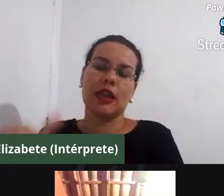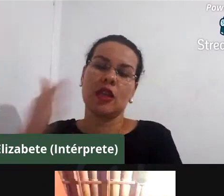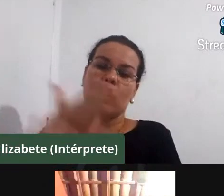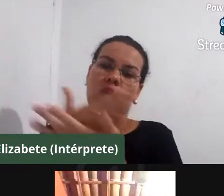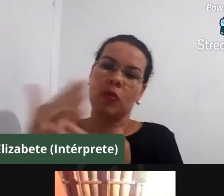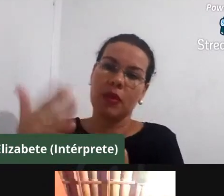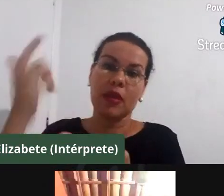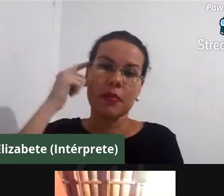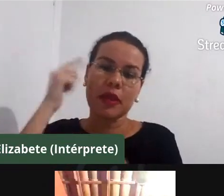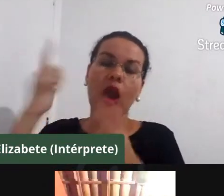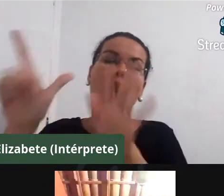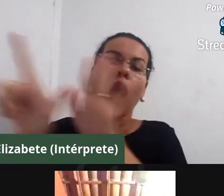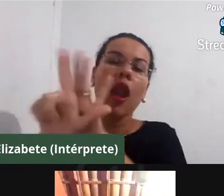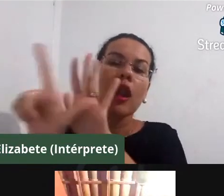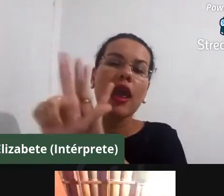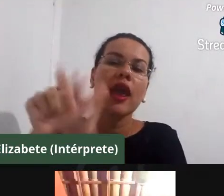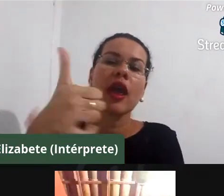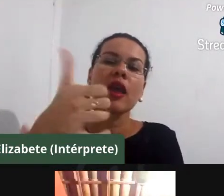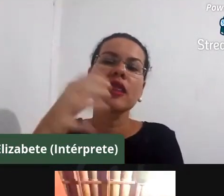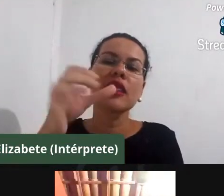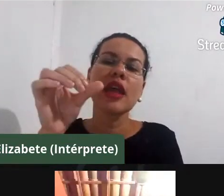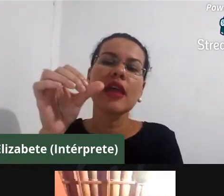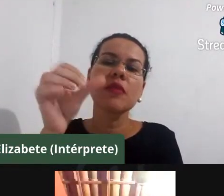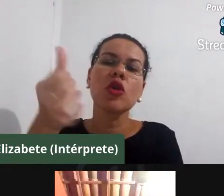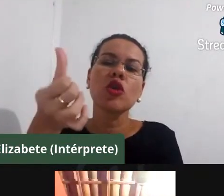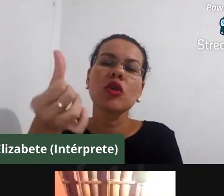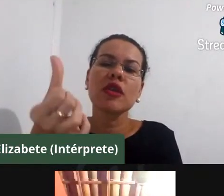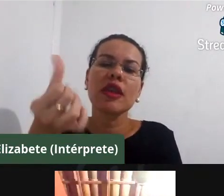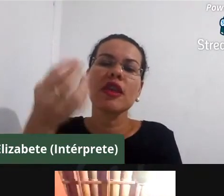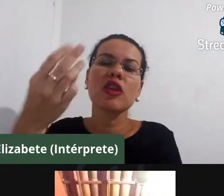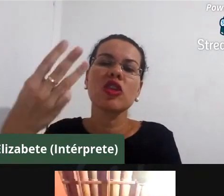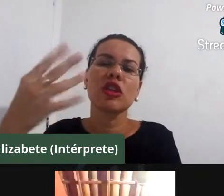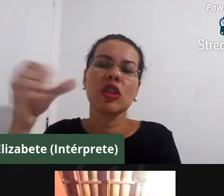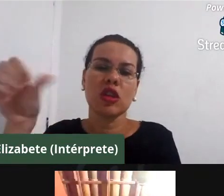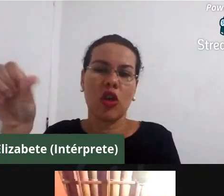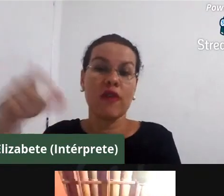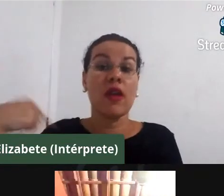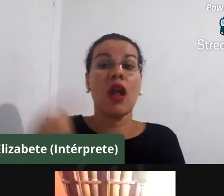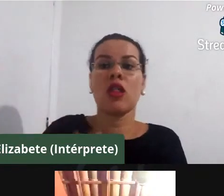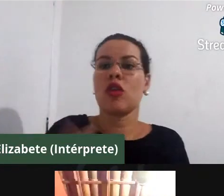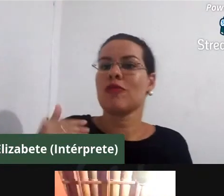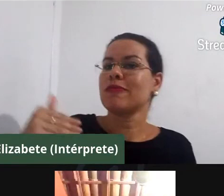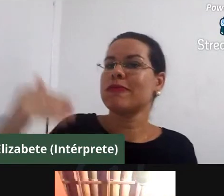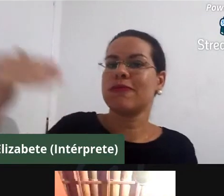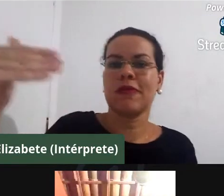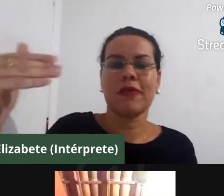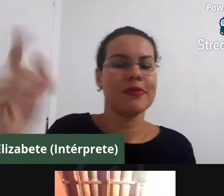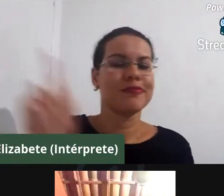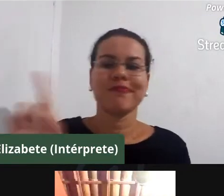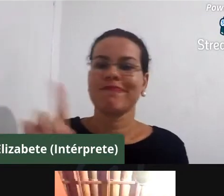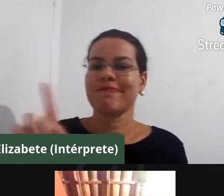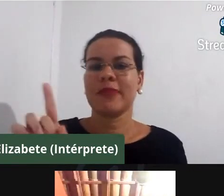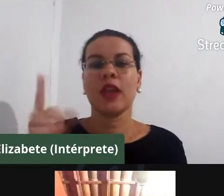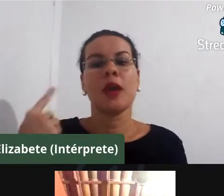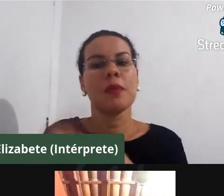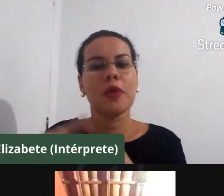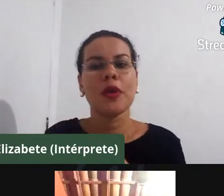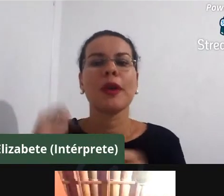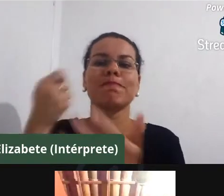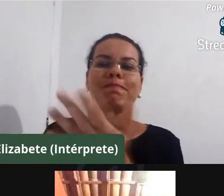.639 e nós não avançamos, é triste, é triste porque a gente está lutando ainda